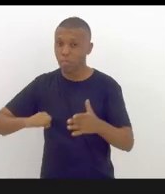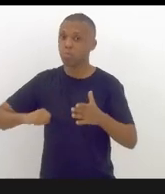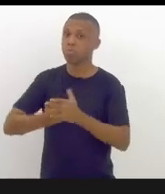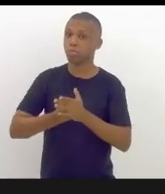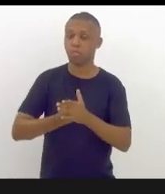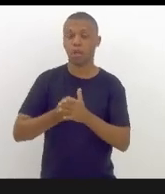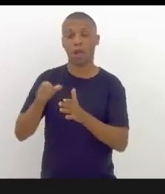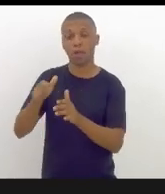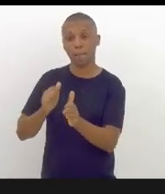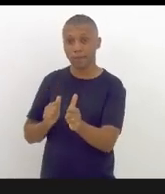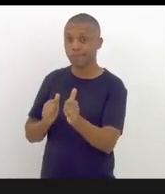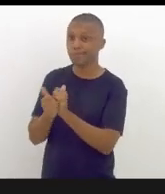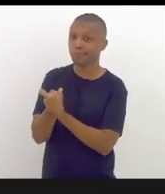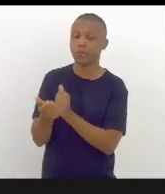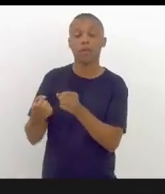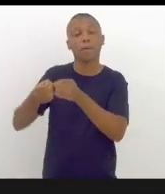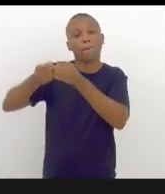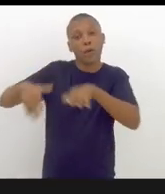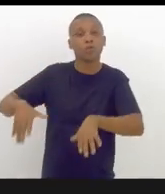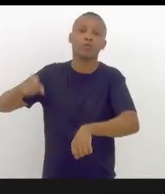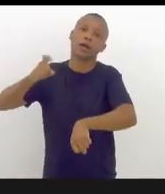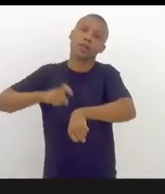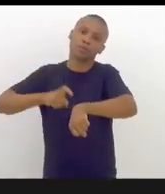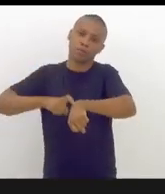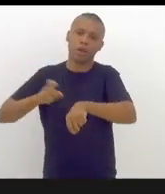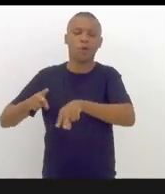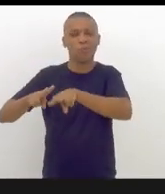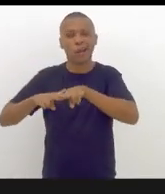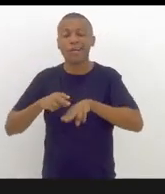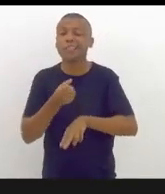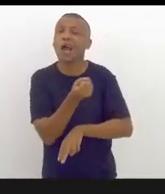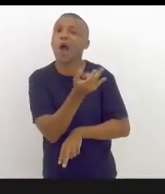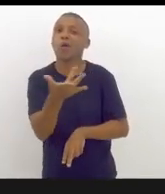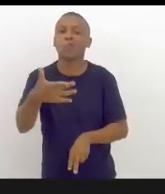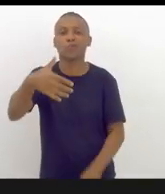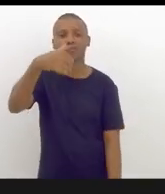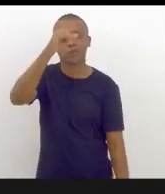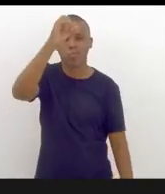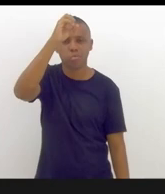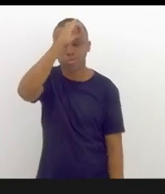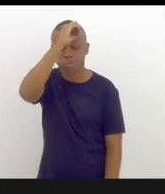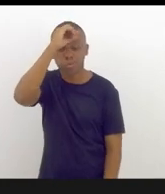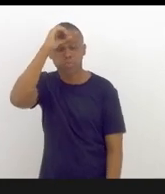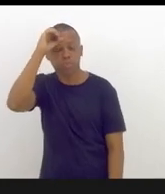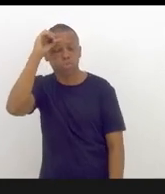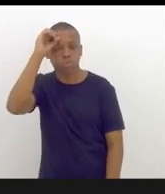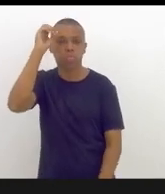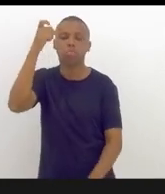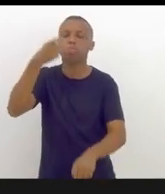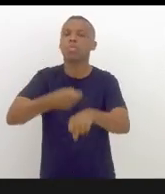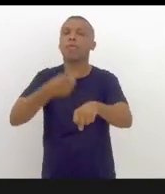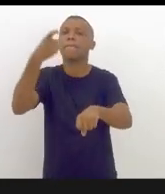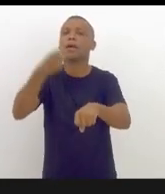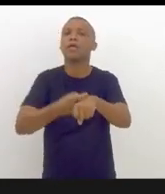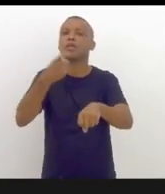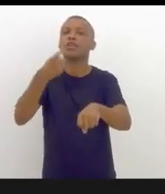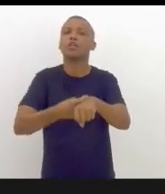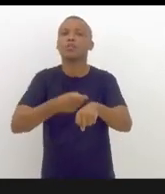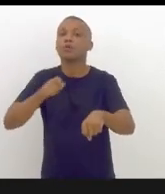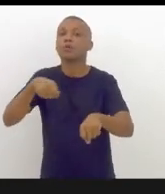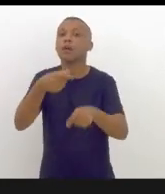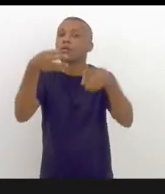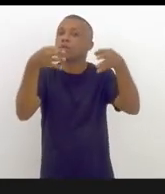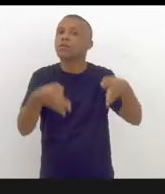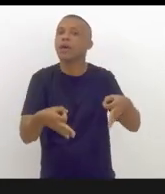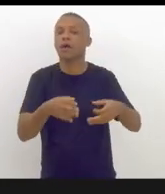atleta sendo prejudicada nesse momento por causa de alguns imbecis, imbecis é o termo correto, que